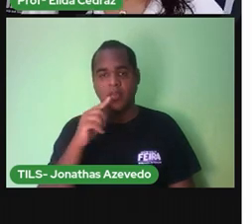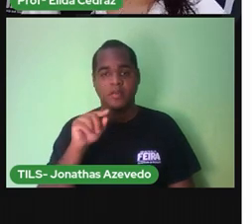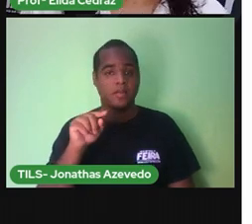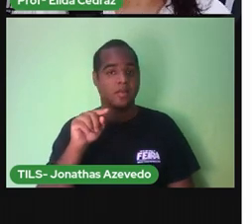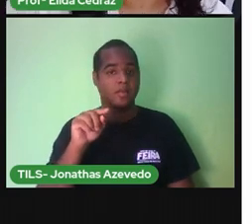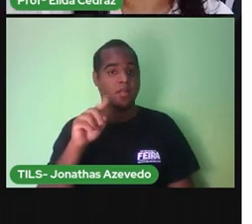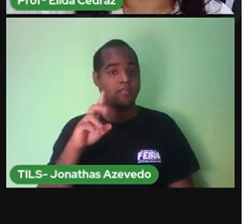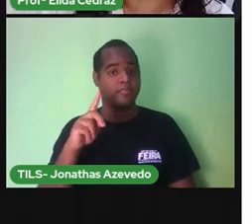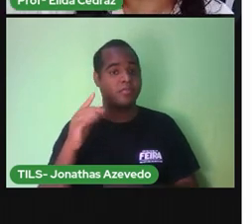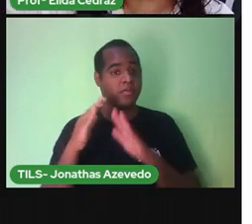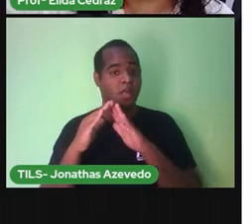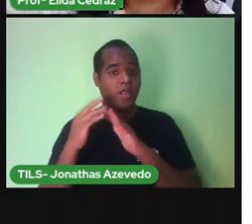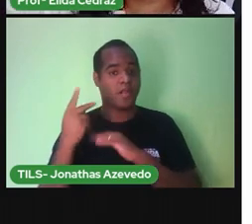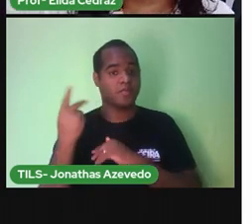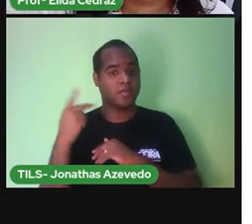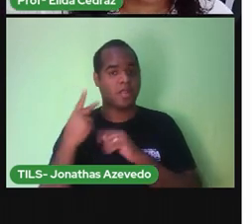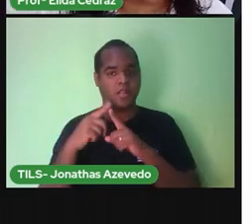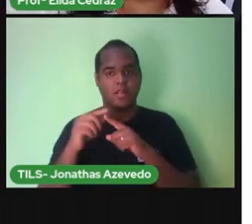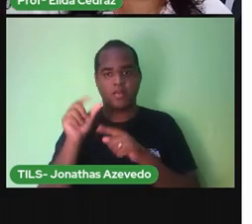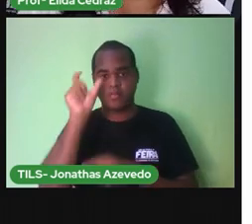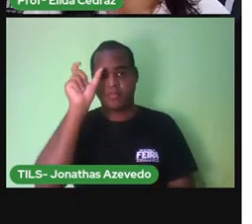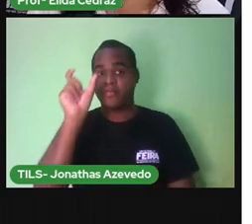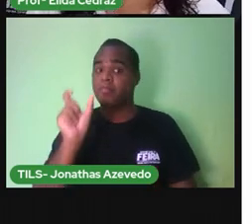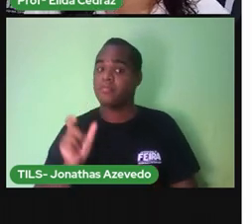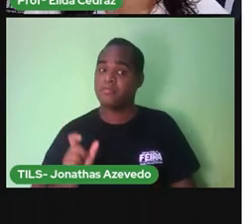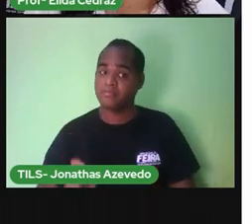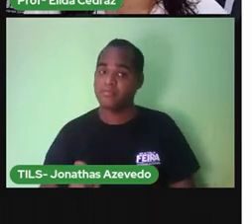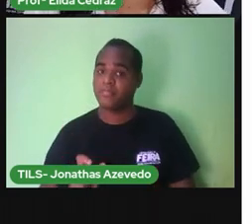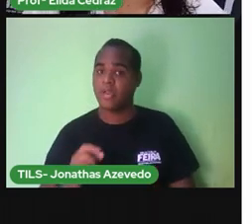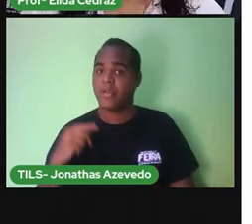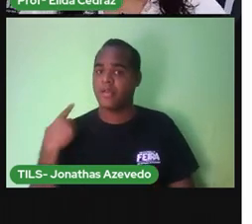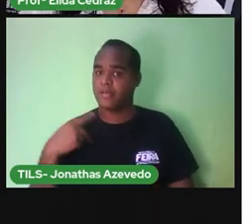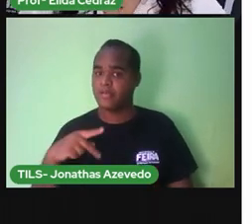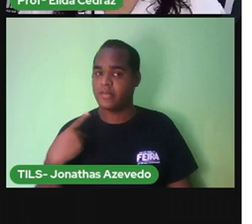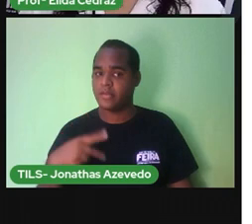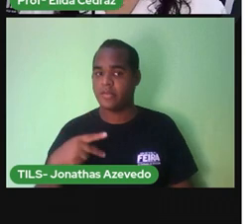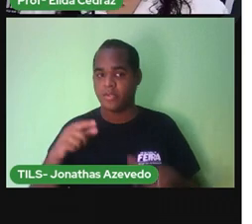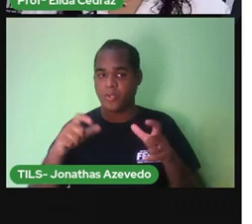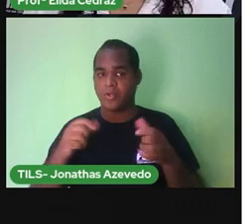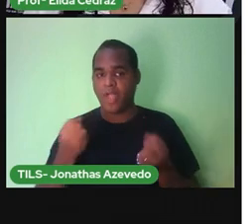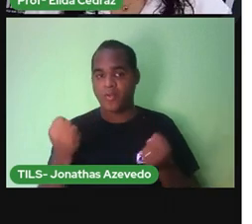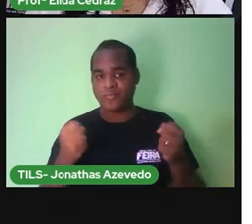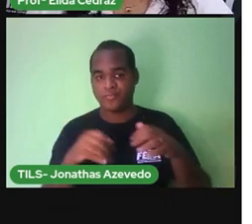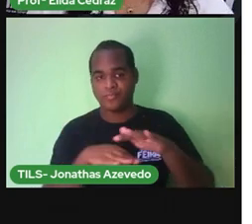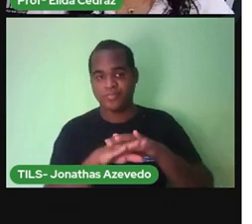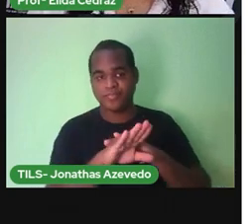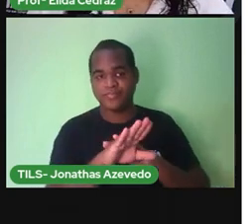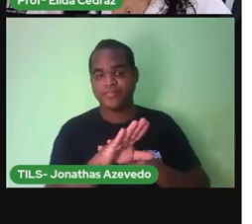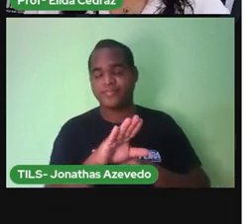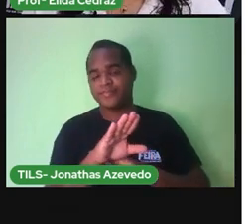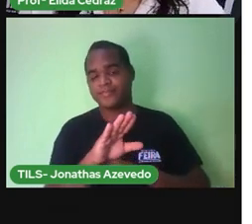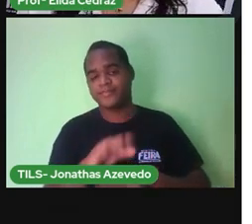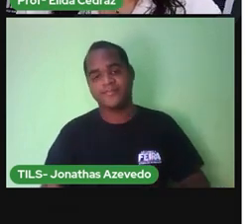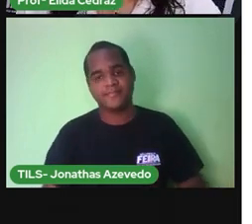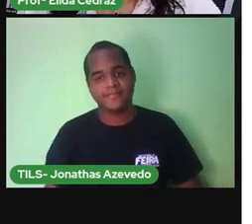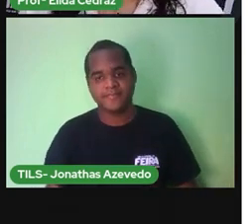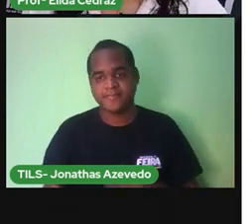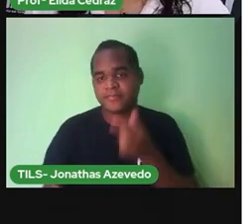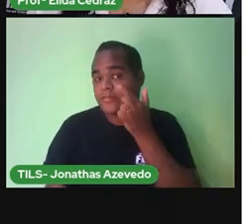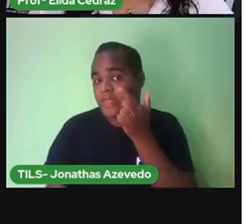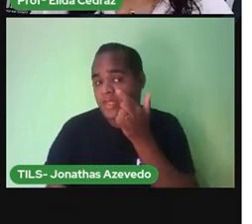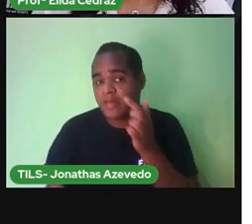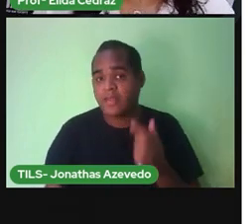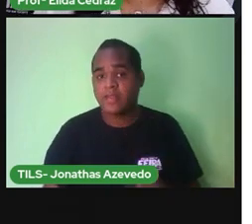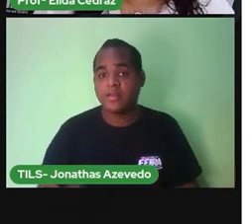A altura Numa régua Gigante Que tem na garagem Aí você está vendo Quem é o maior